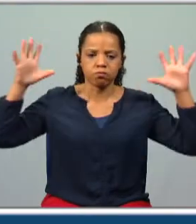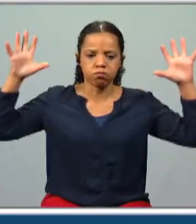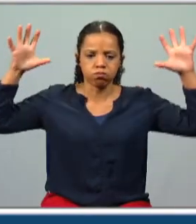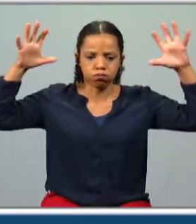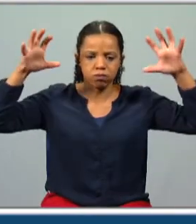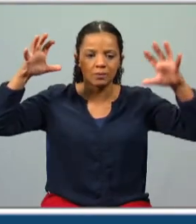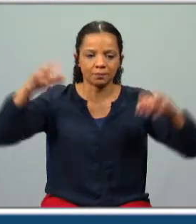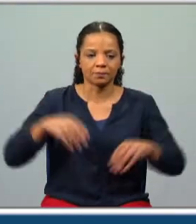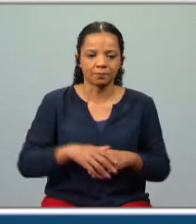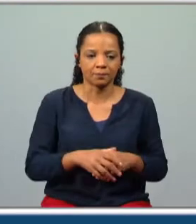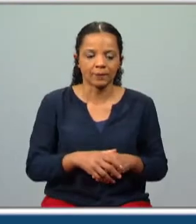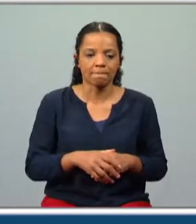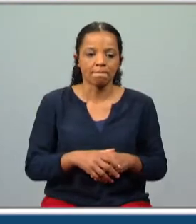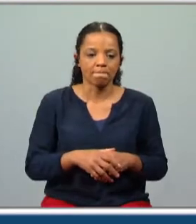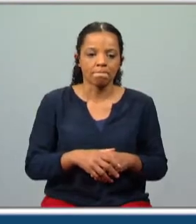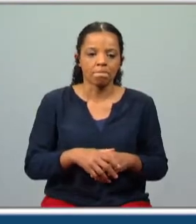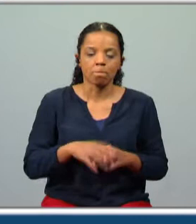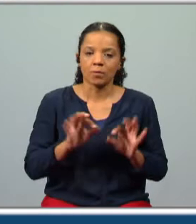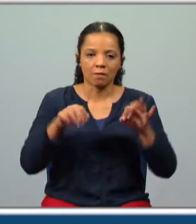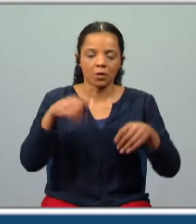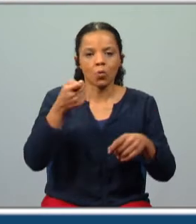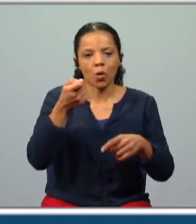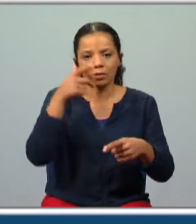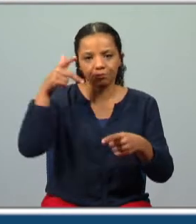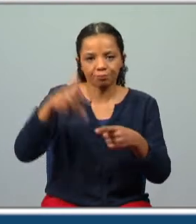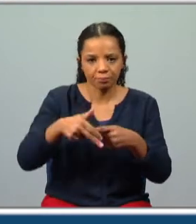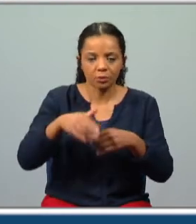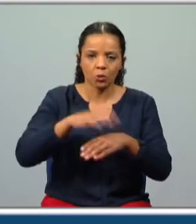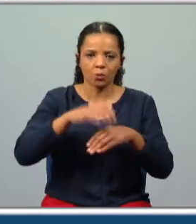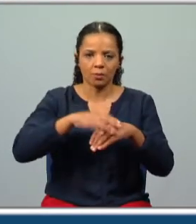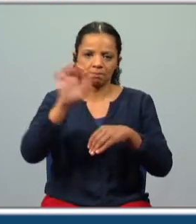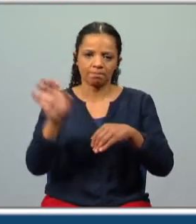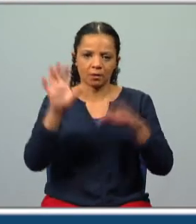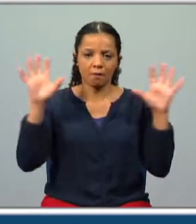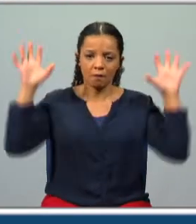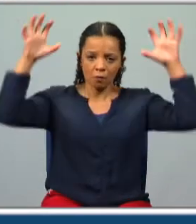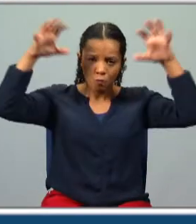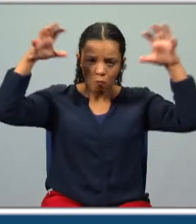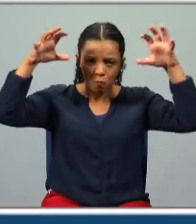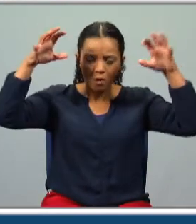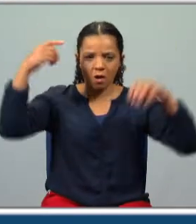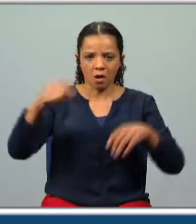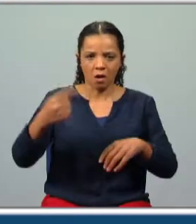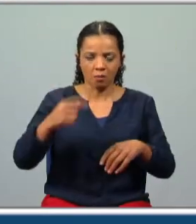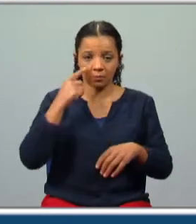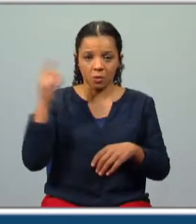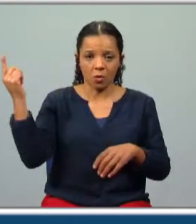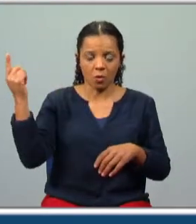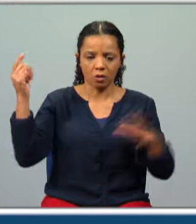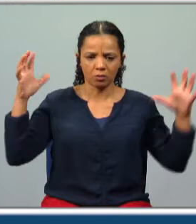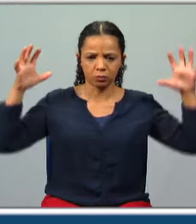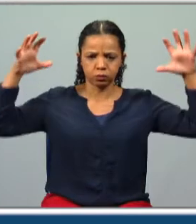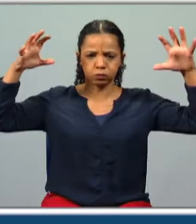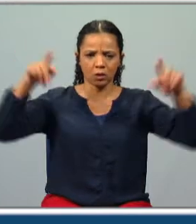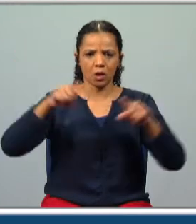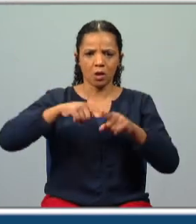Portanto, não acabava a interpelação a Deus, quase que foi interrompido por esta figura que se mostra no ar. Repara, mostra-se no ar,